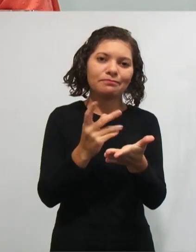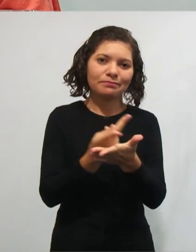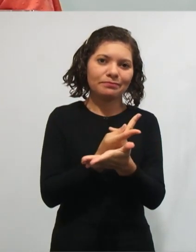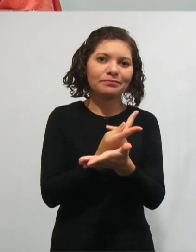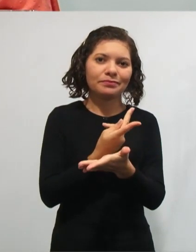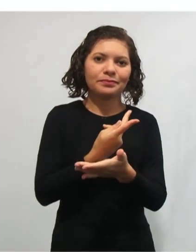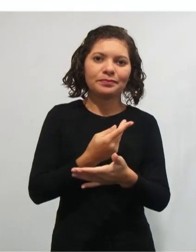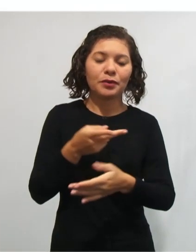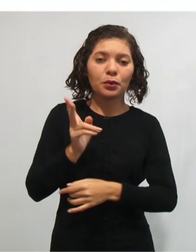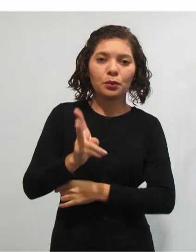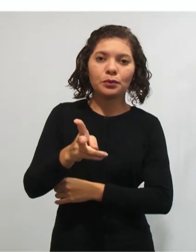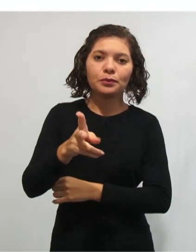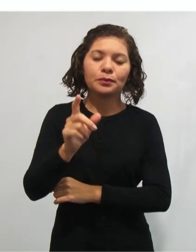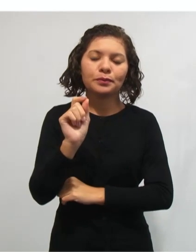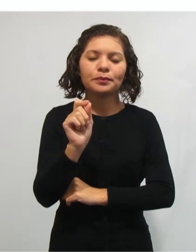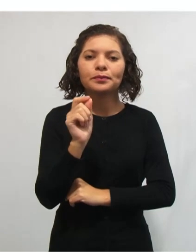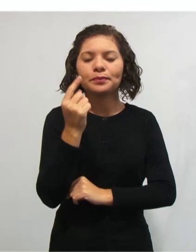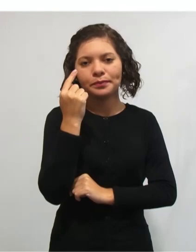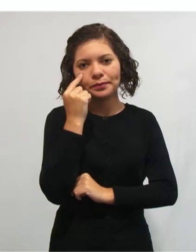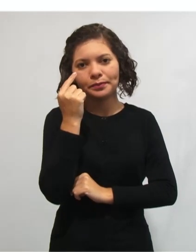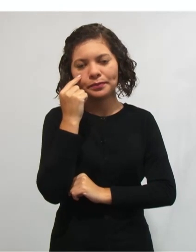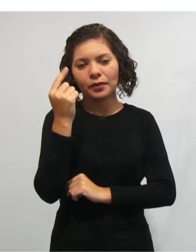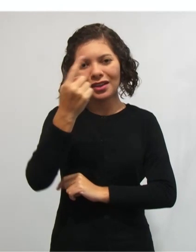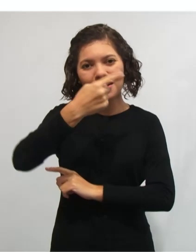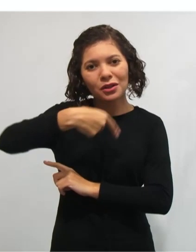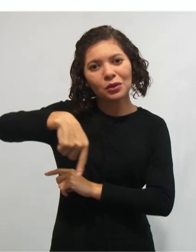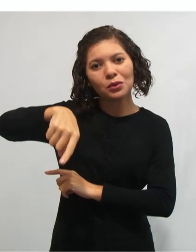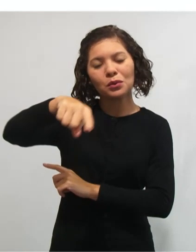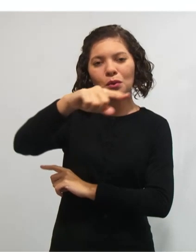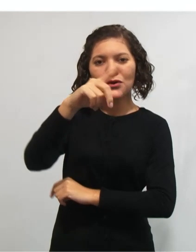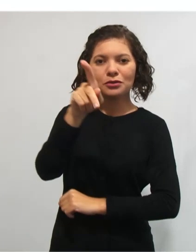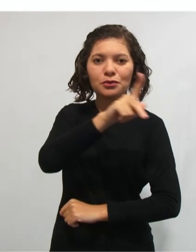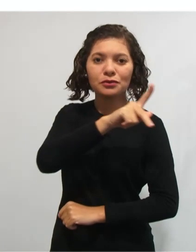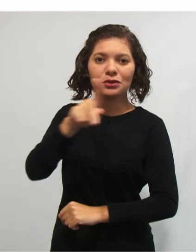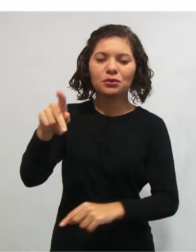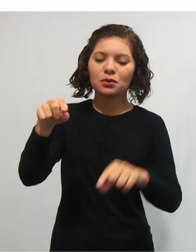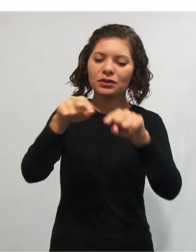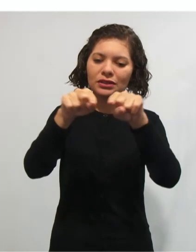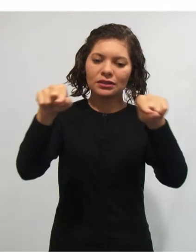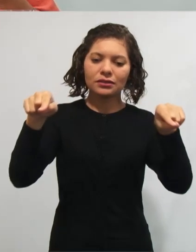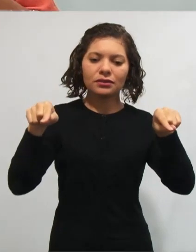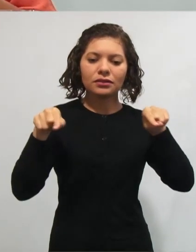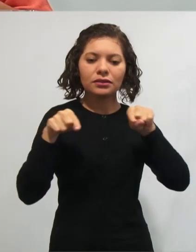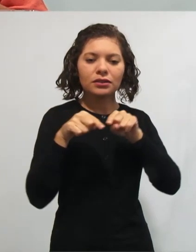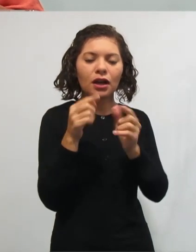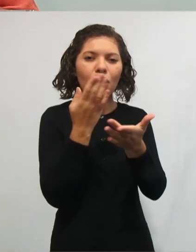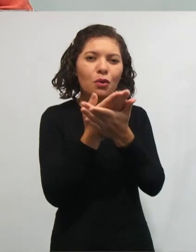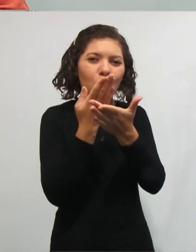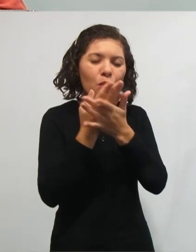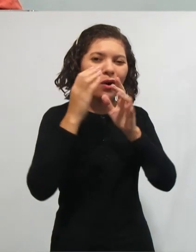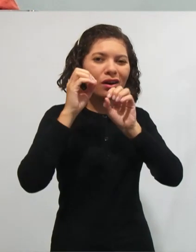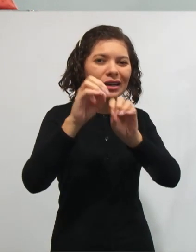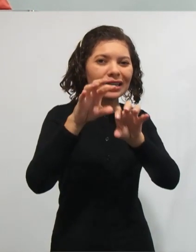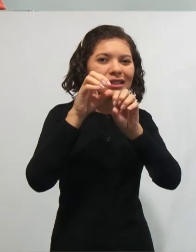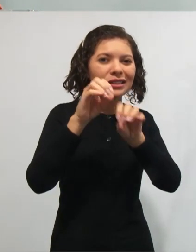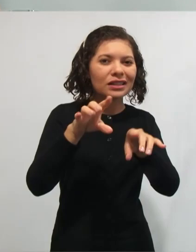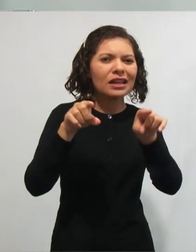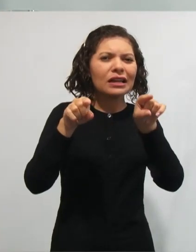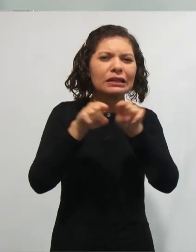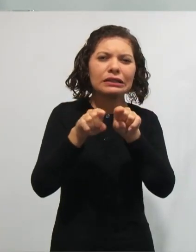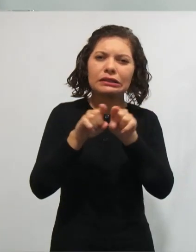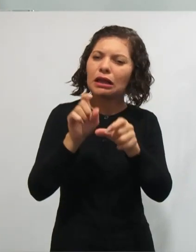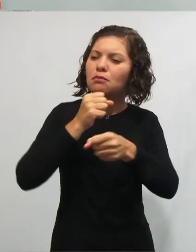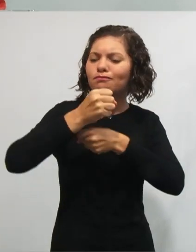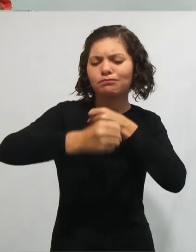Continuando, então, aqui, nós, enquanto professores, que estamos em sala de aula, que recebemos todos os anos novos alunos,